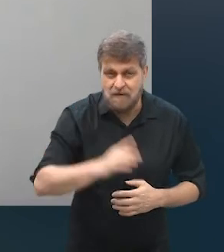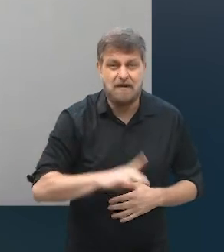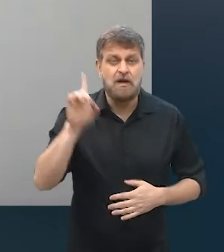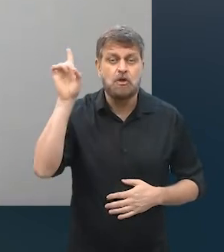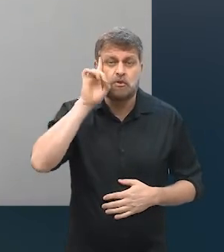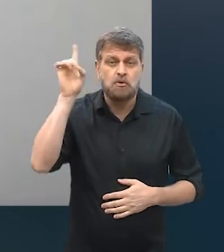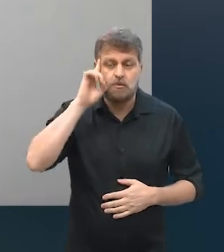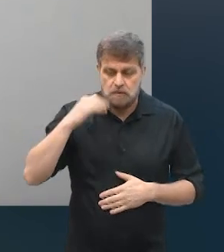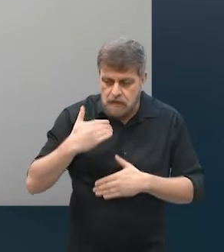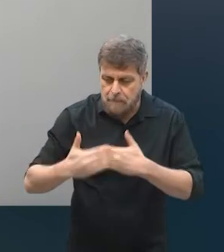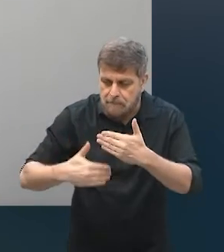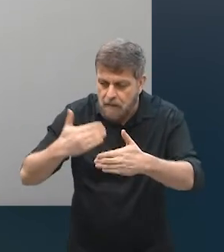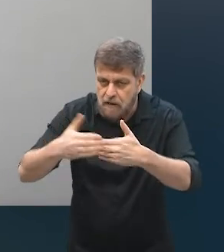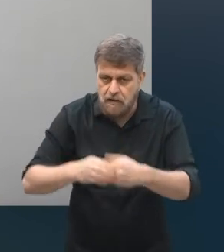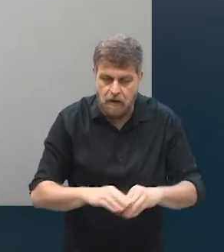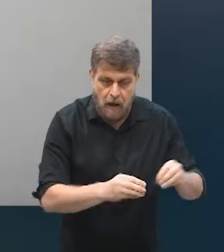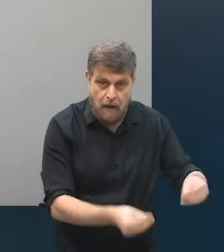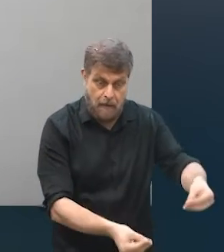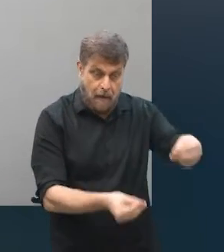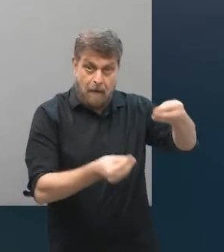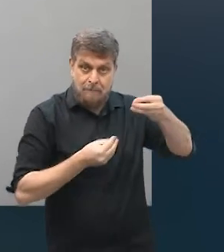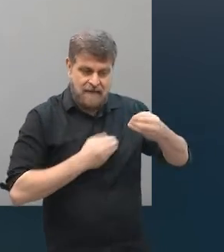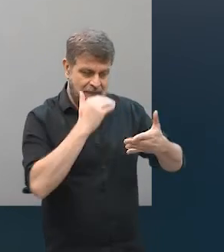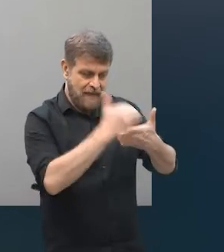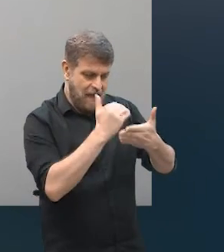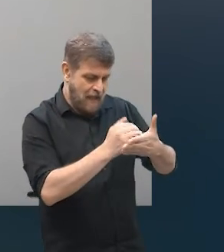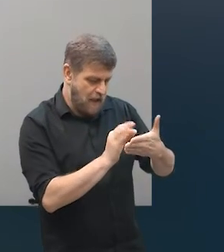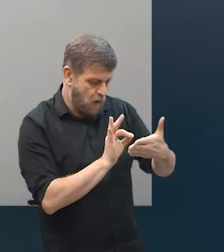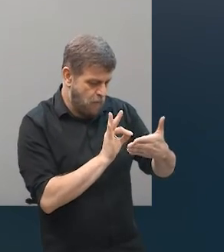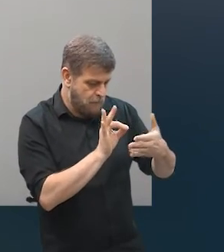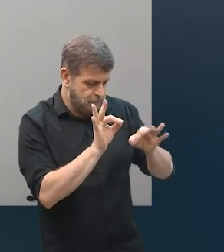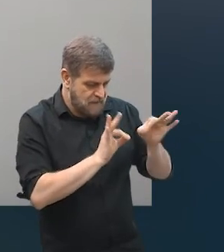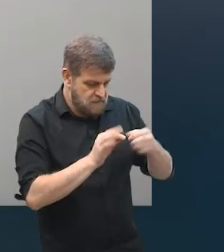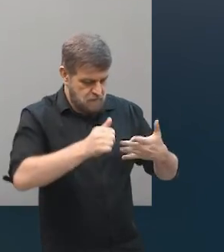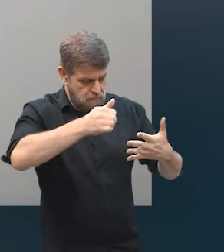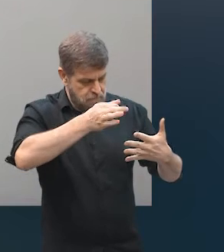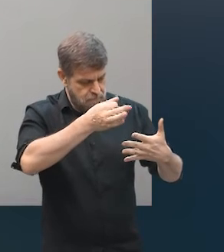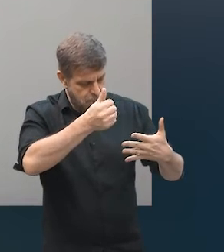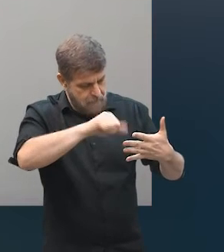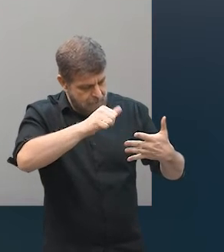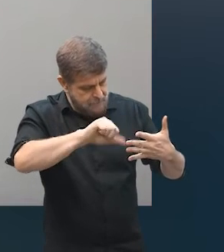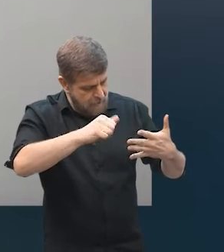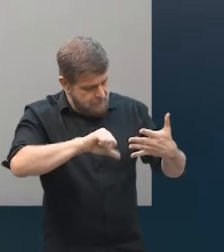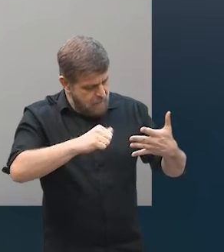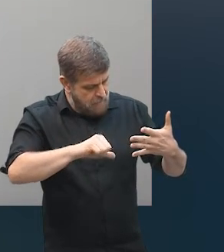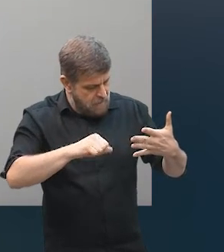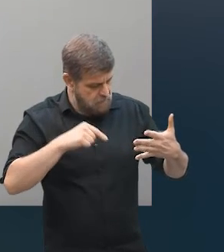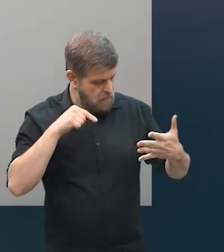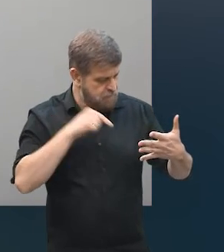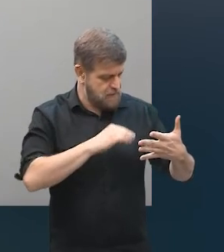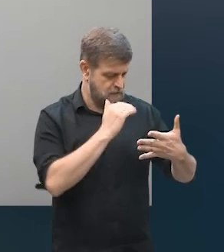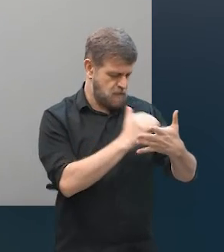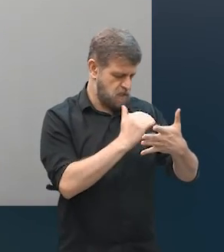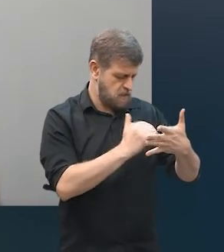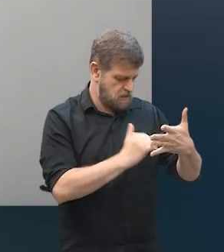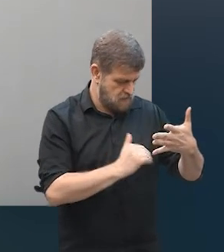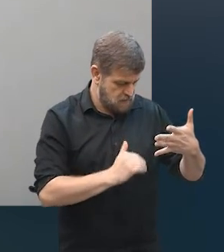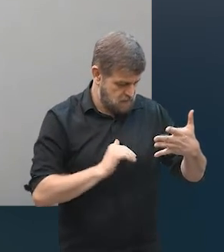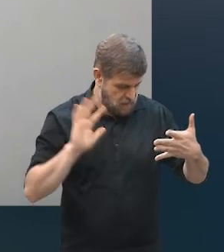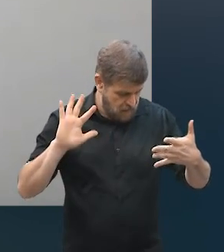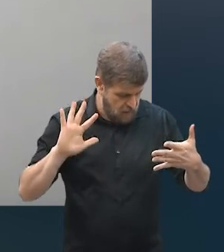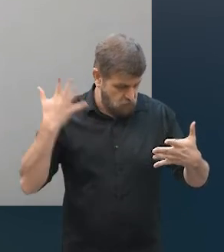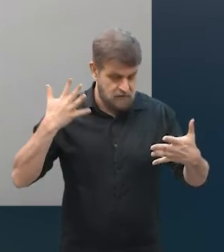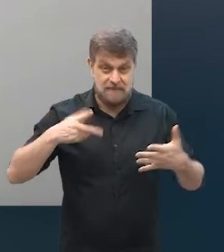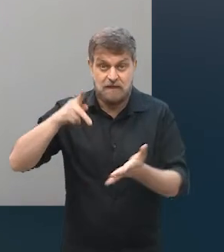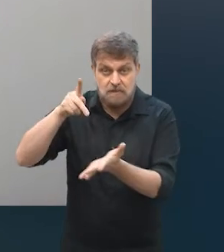dia dessa jornada a gente revisitar esse planejamento, principalmente para saber se aquilo que a gente tinha previsto realmente está